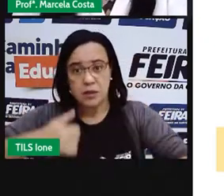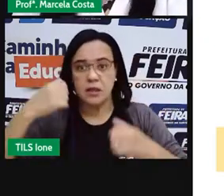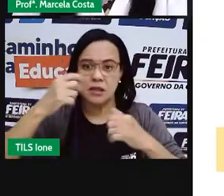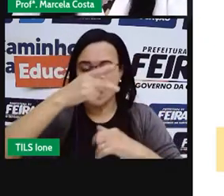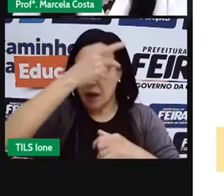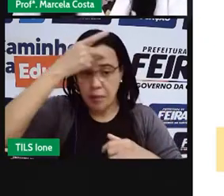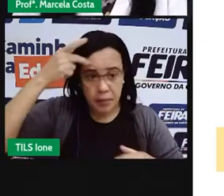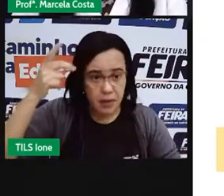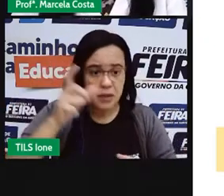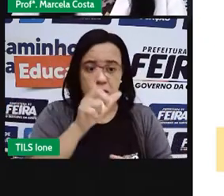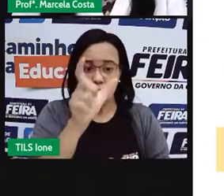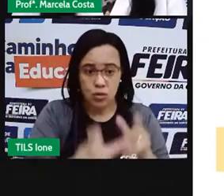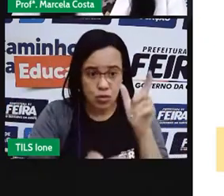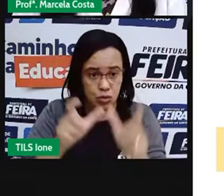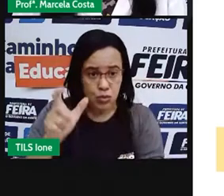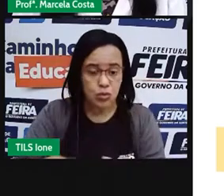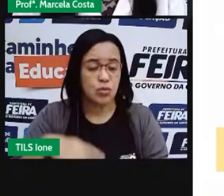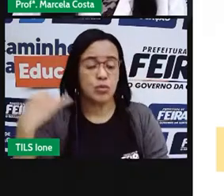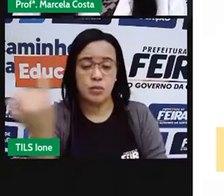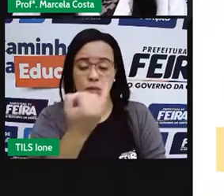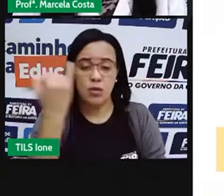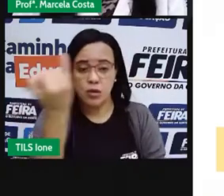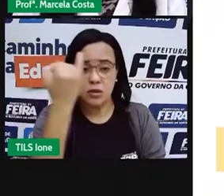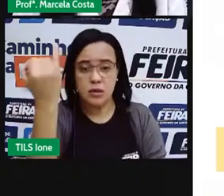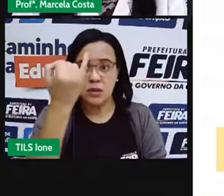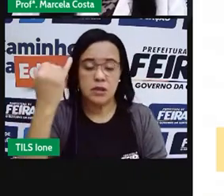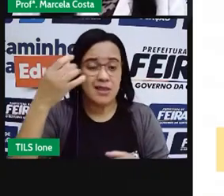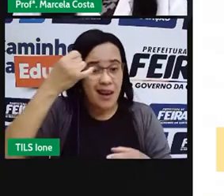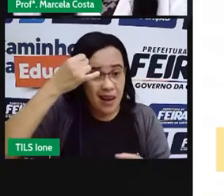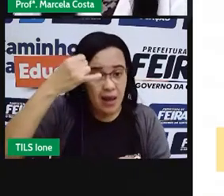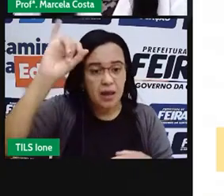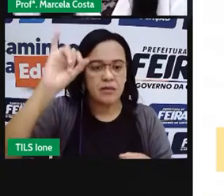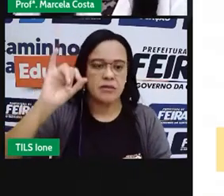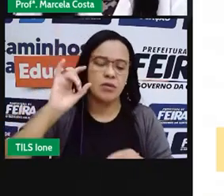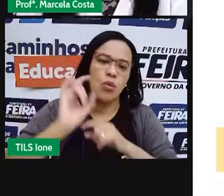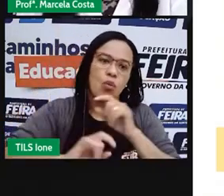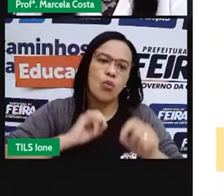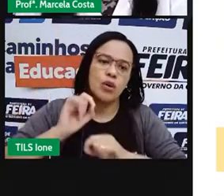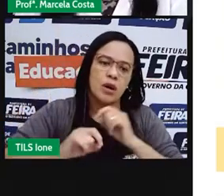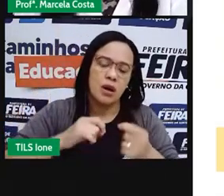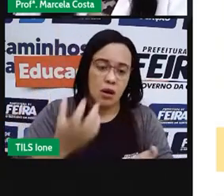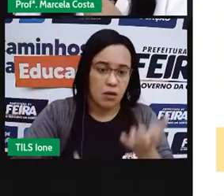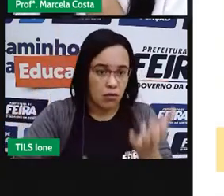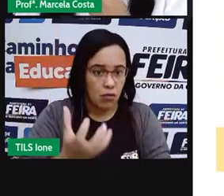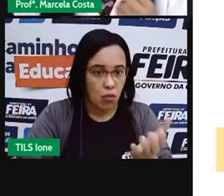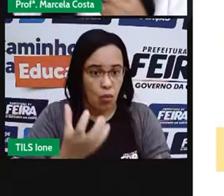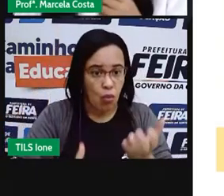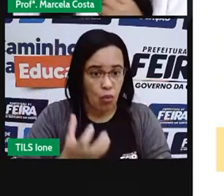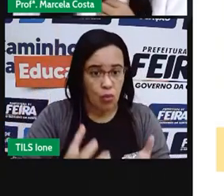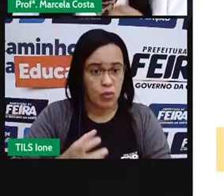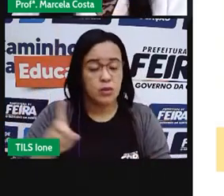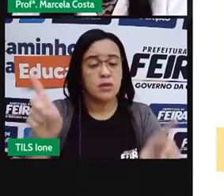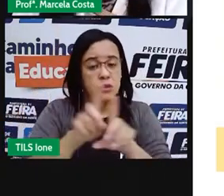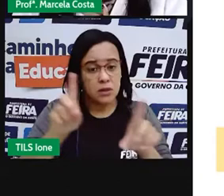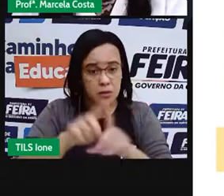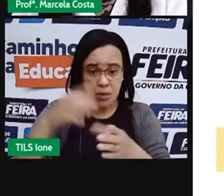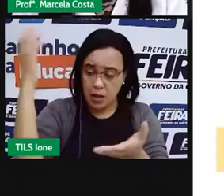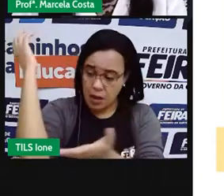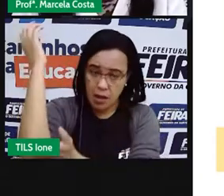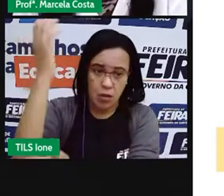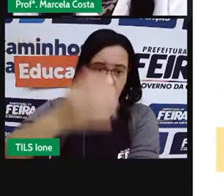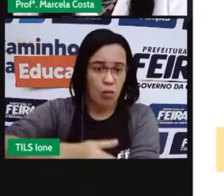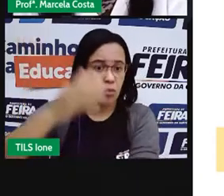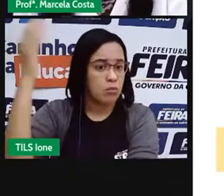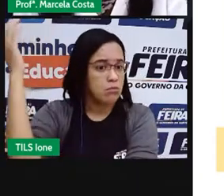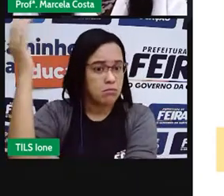esmatamento, sem nada, porque essas plantas, essas árvores, elas ajudam a fazer a